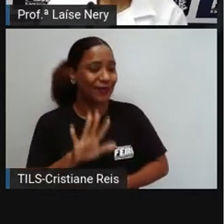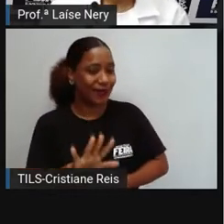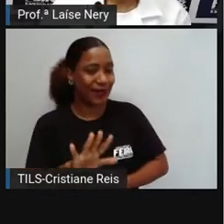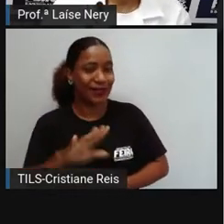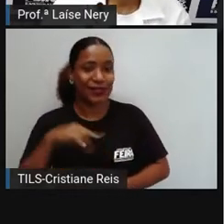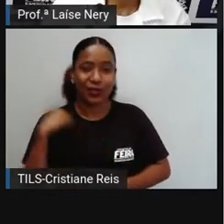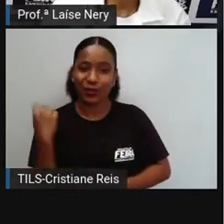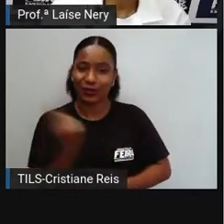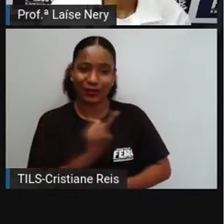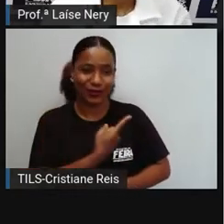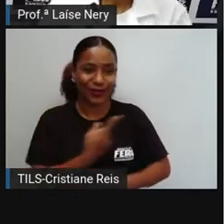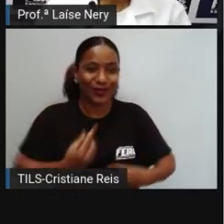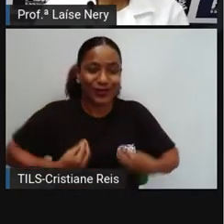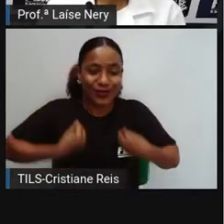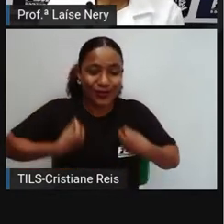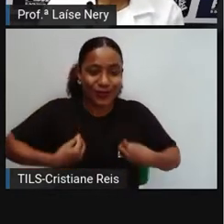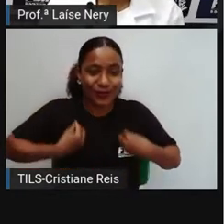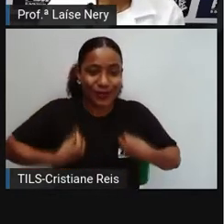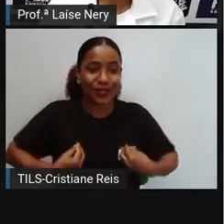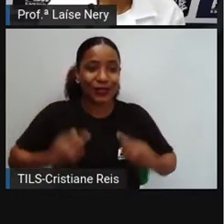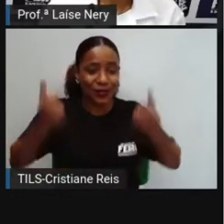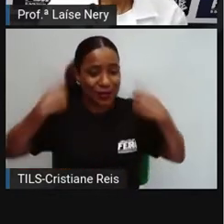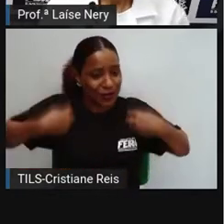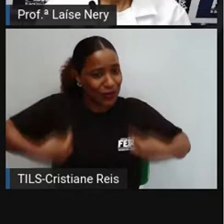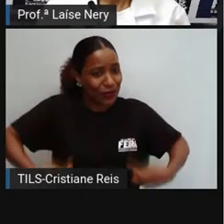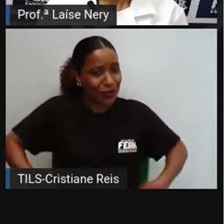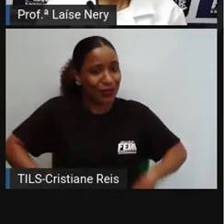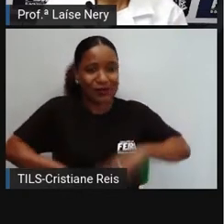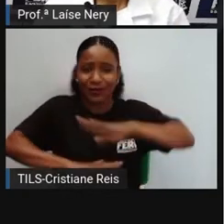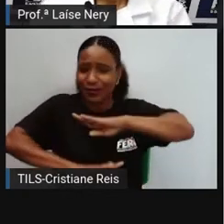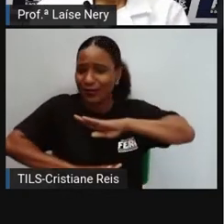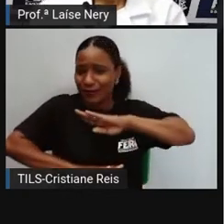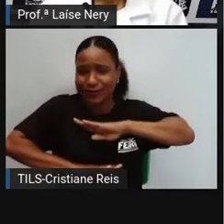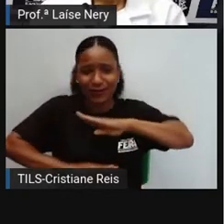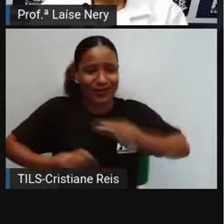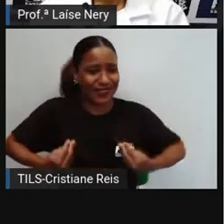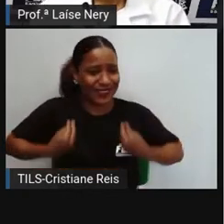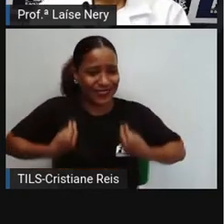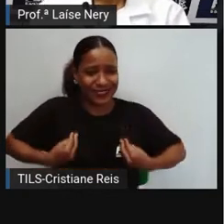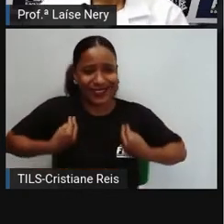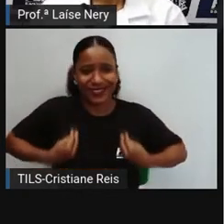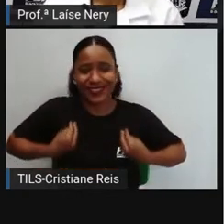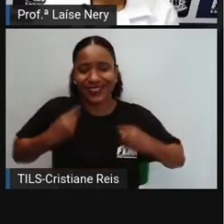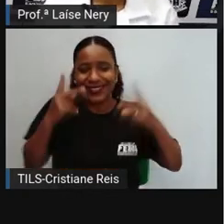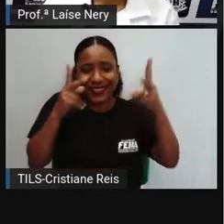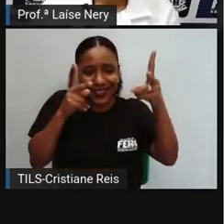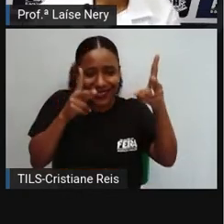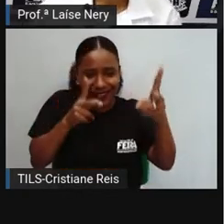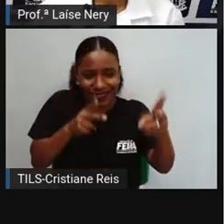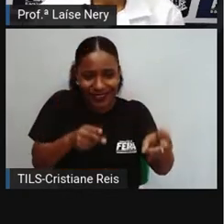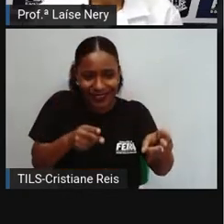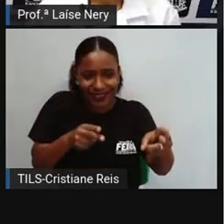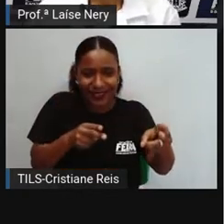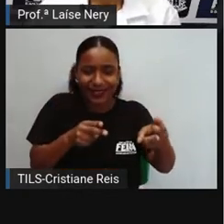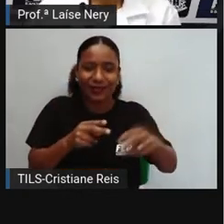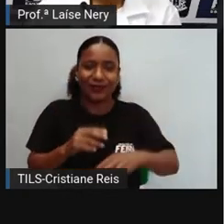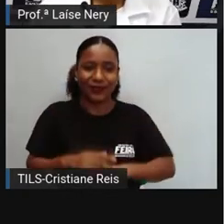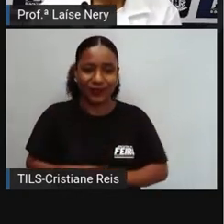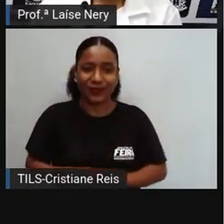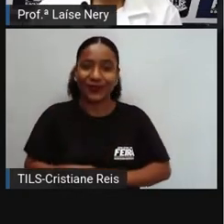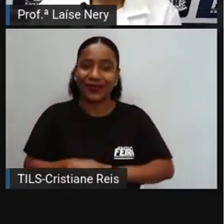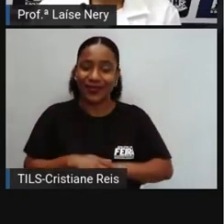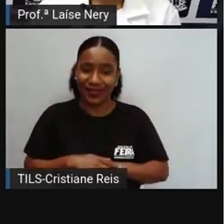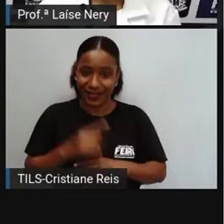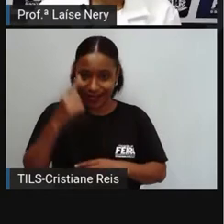todos os seres humanos que pertencem a essa espécie vão ter essas partes do corpo, que são